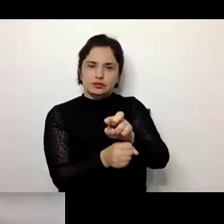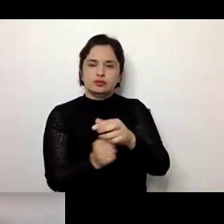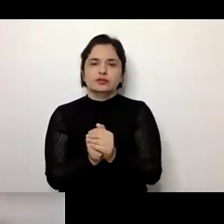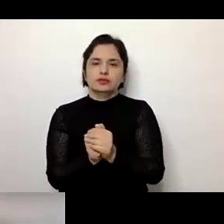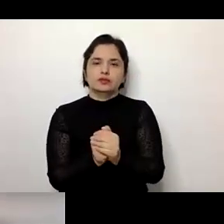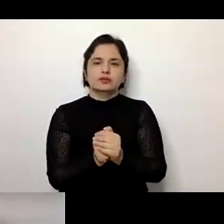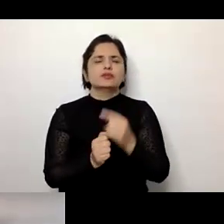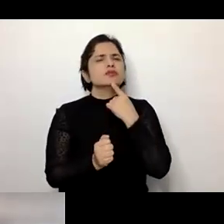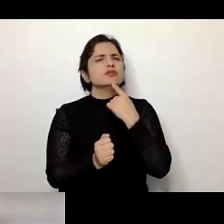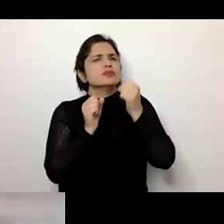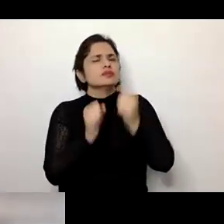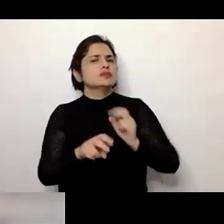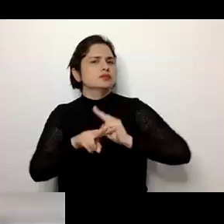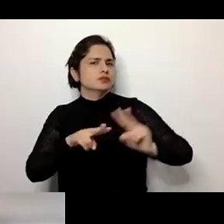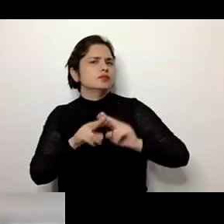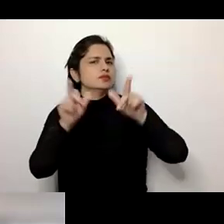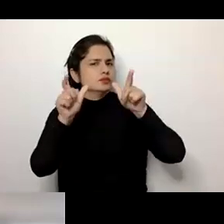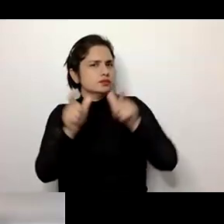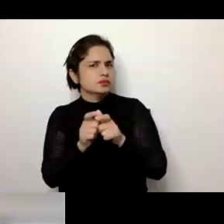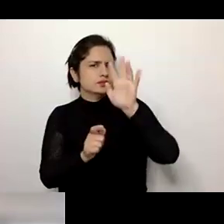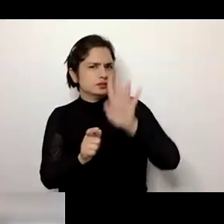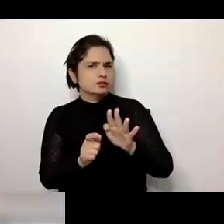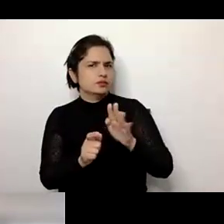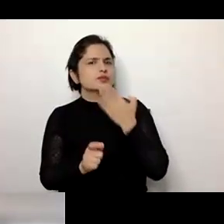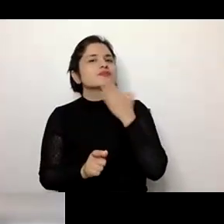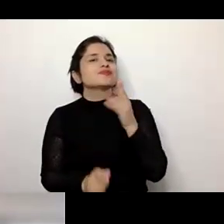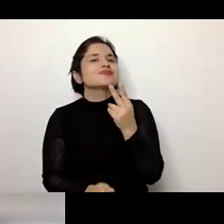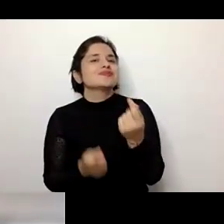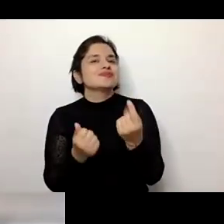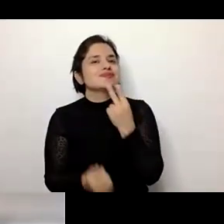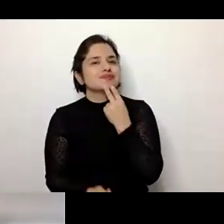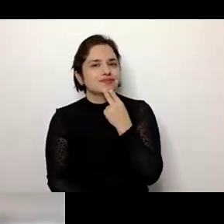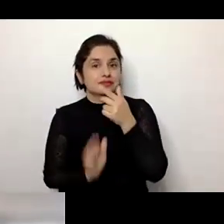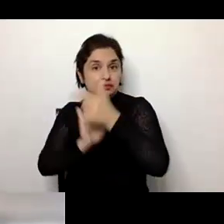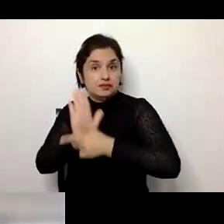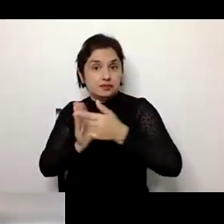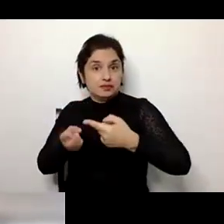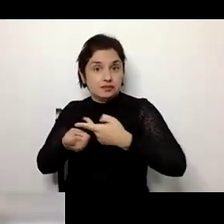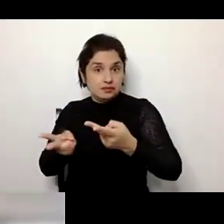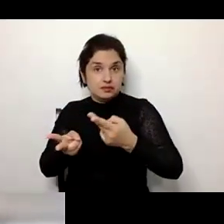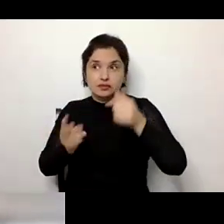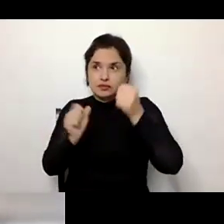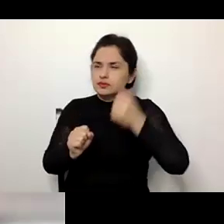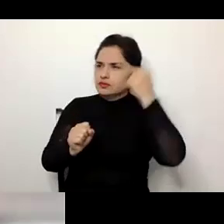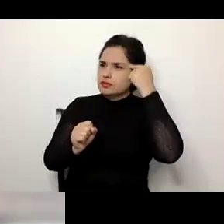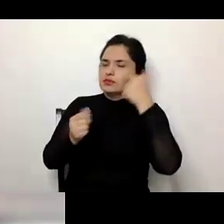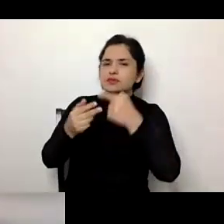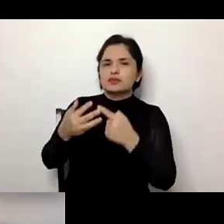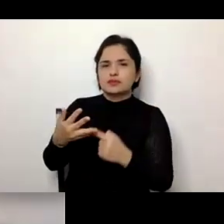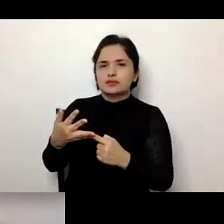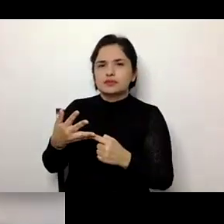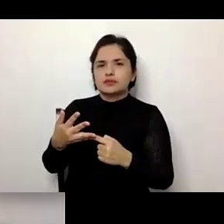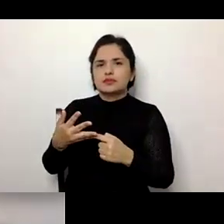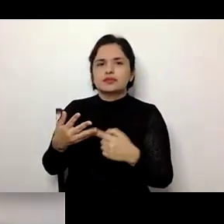eu posso fazer para melhorar a qualidade de vida dessas pessoas? Quais políticas públicas podem ser pensadas? Quais ações